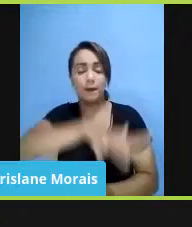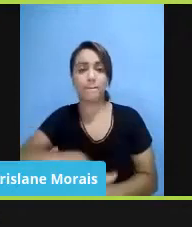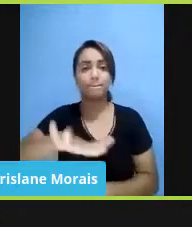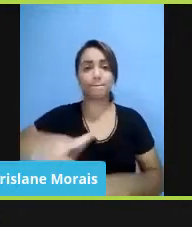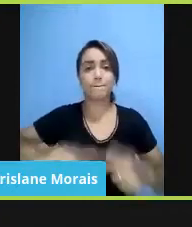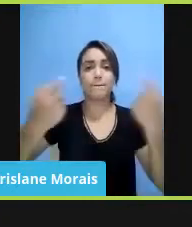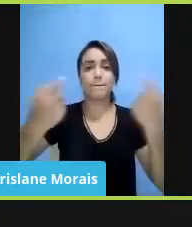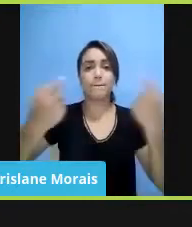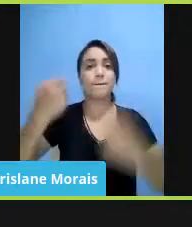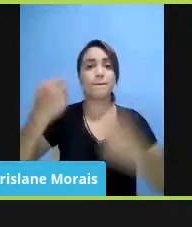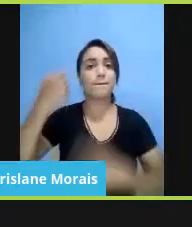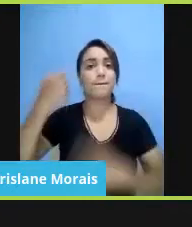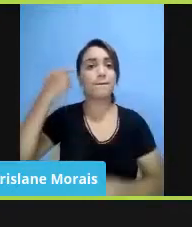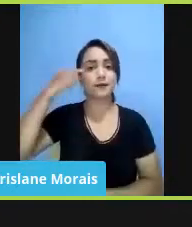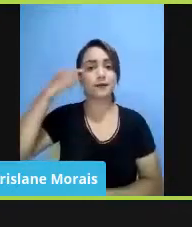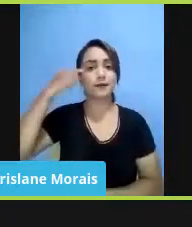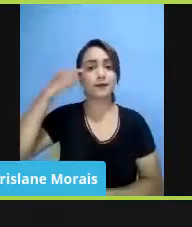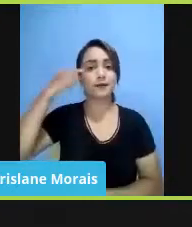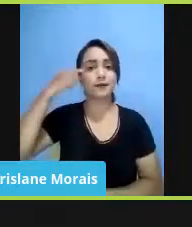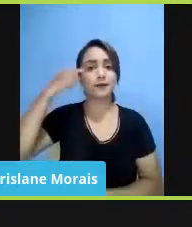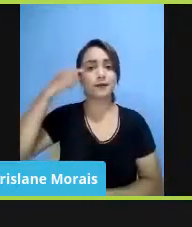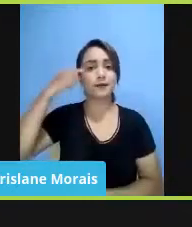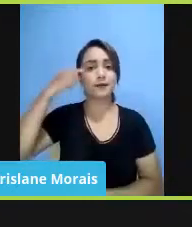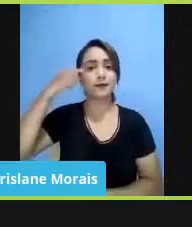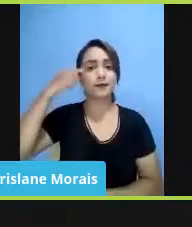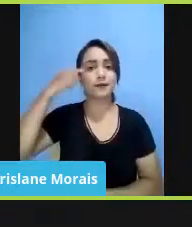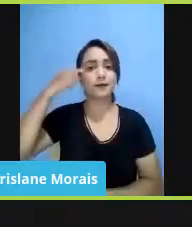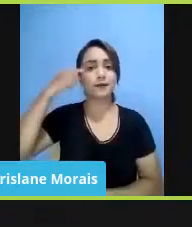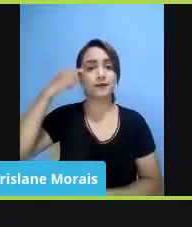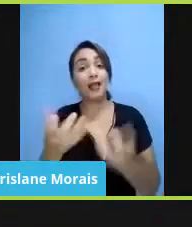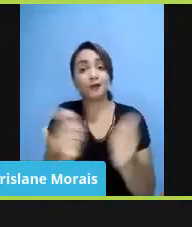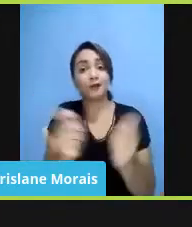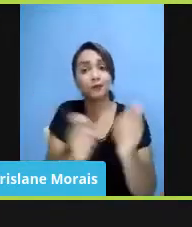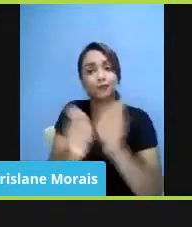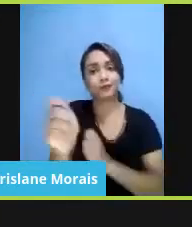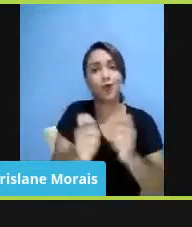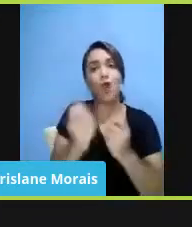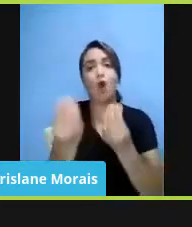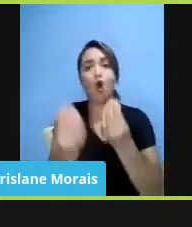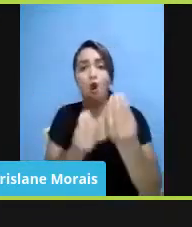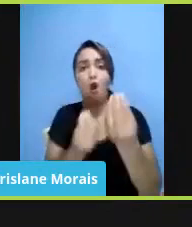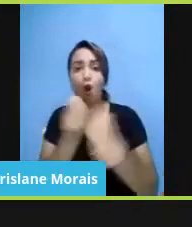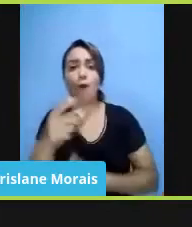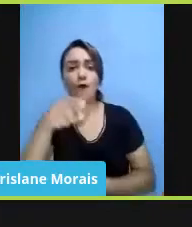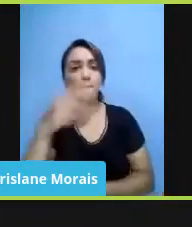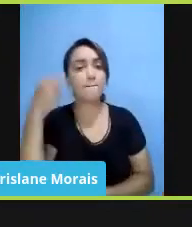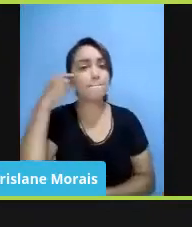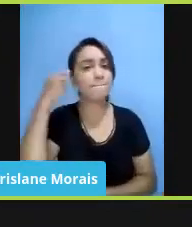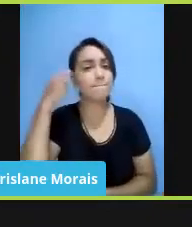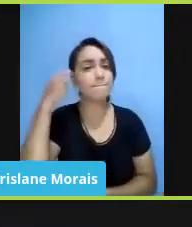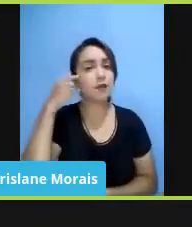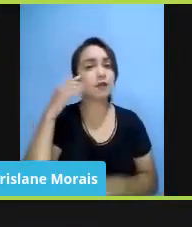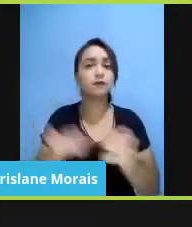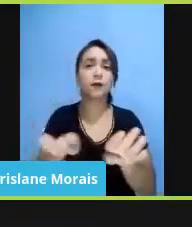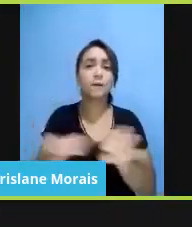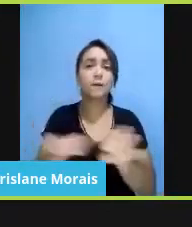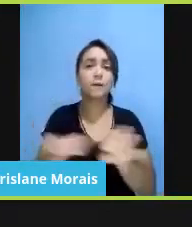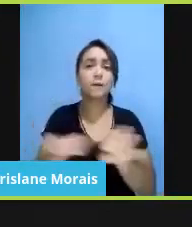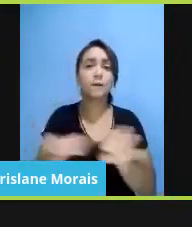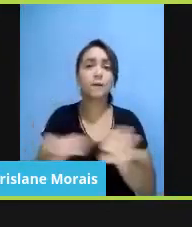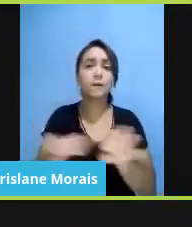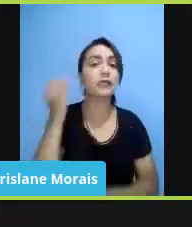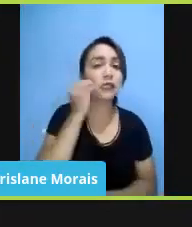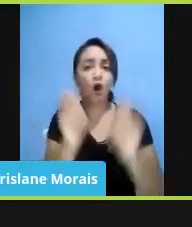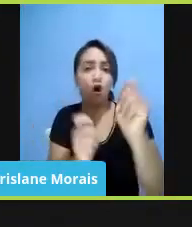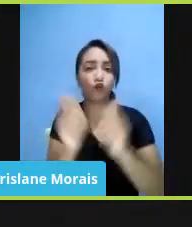governo. Então, eles querem impor um controle ali, não é isso? Então, como que vocês têm visto essa questão também dessa tentativa de controle do